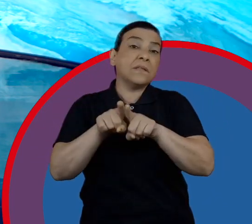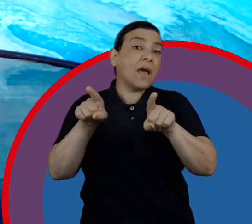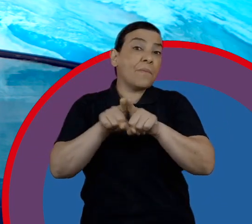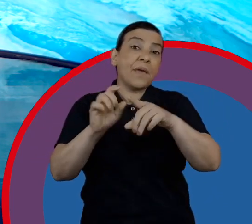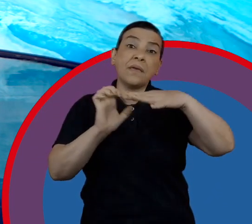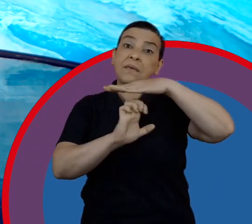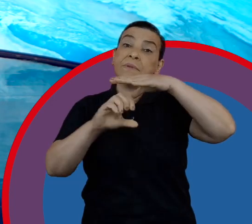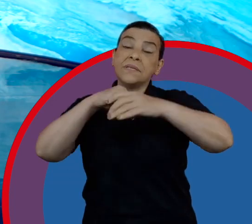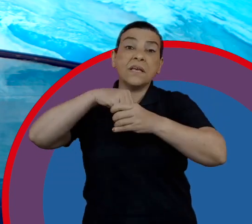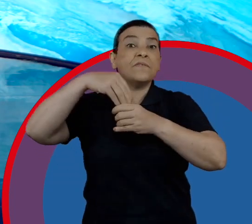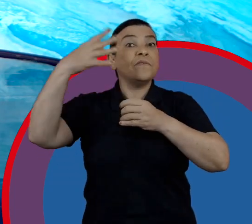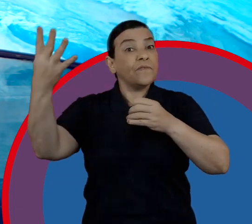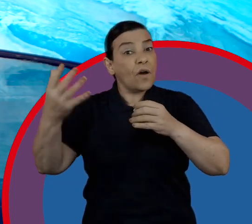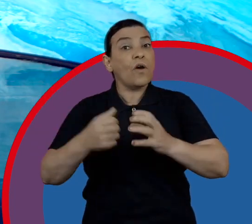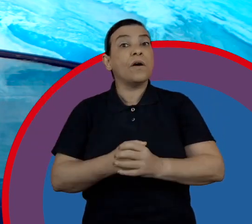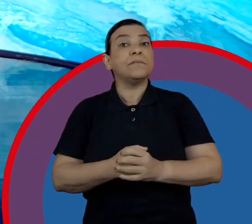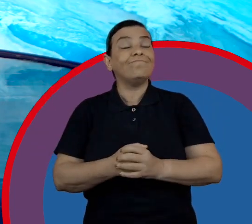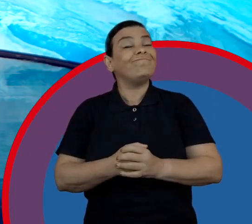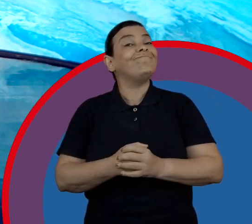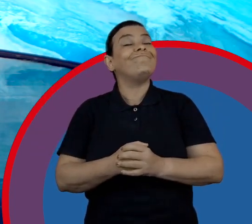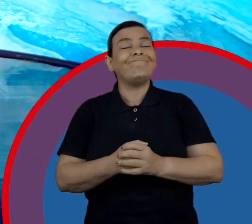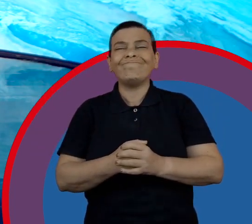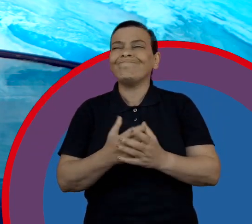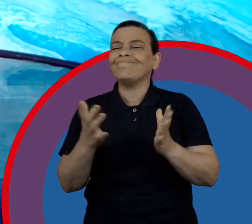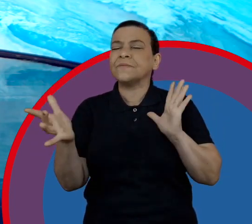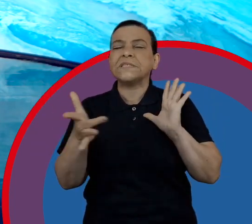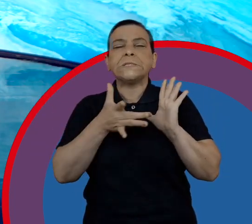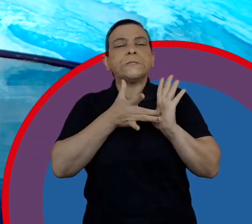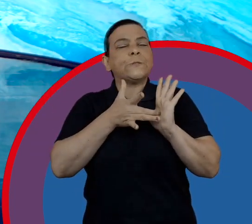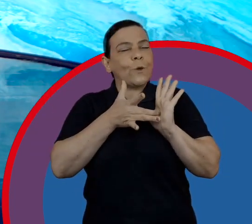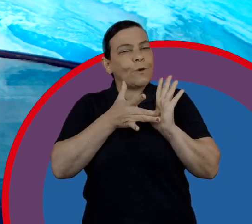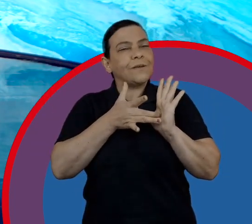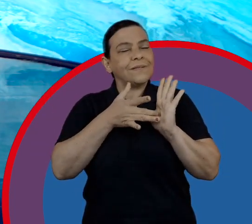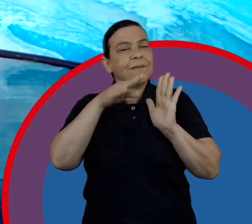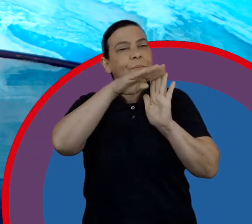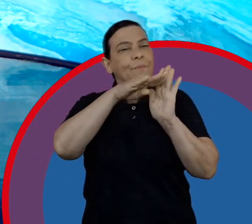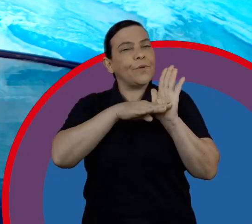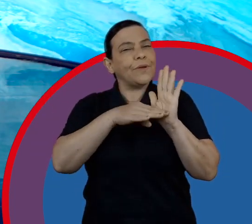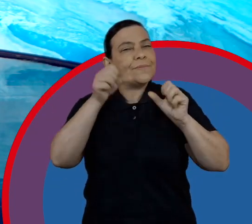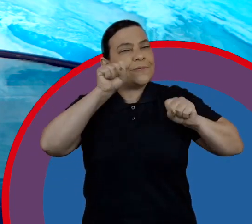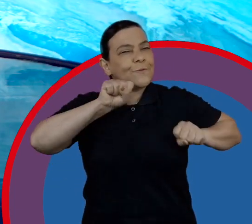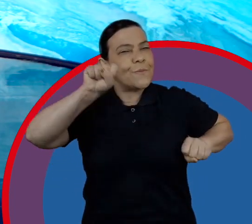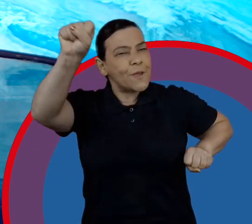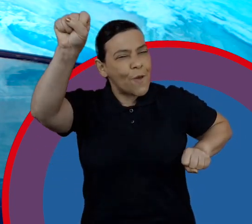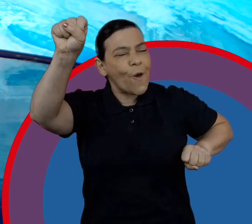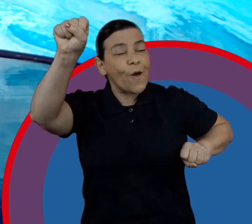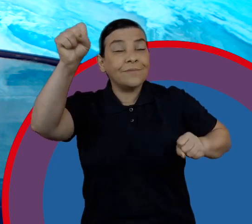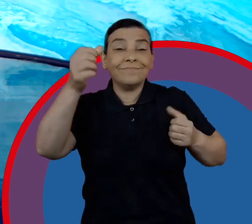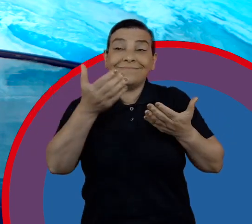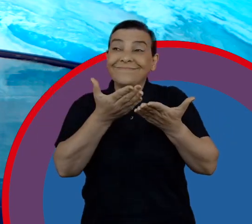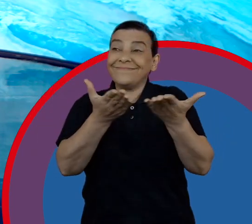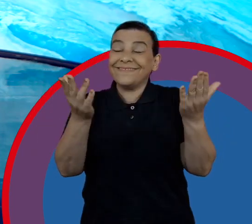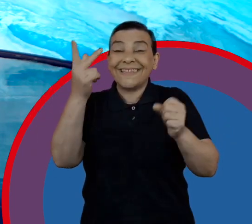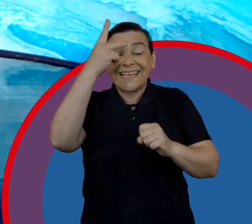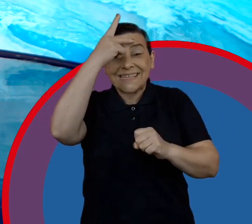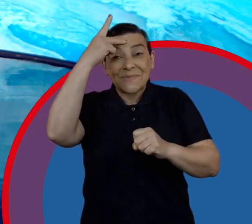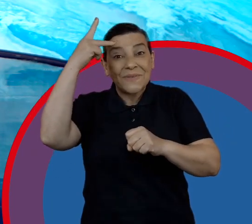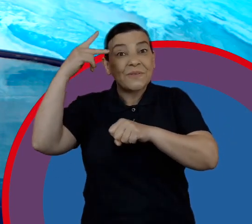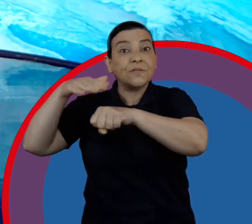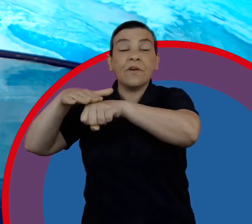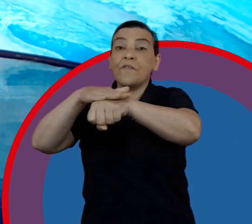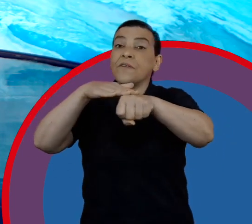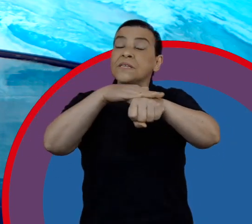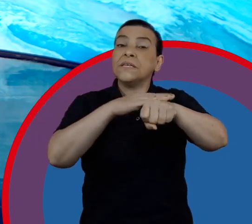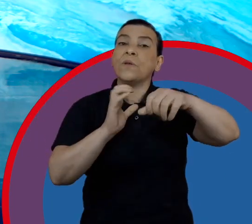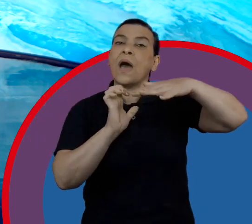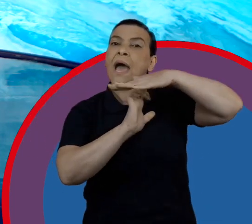empresa. Uma das coisas que mais toca dentro do programa Super Hero para mim é ver as pessoas falando do que a empresa está